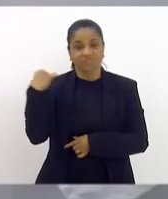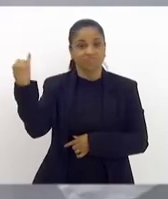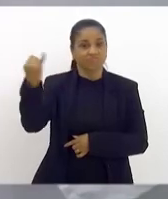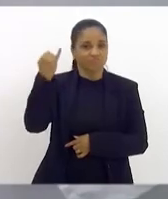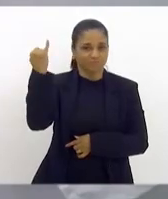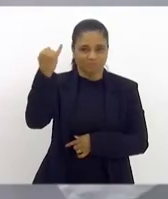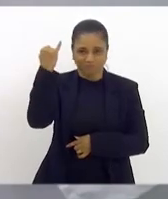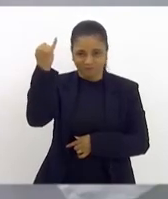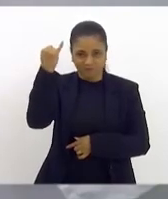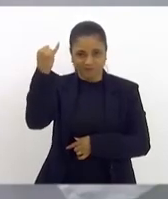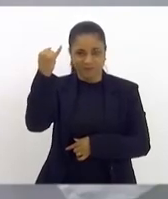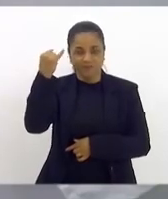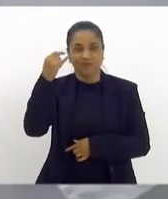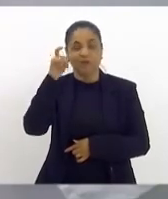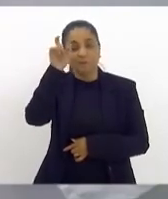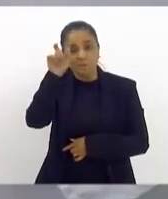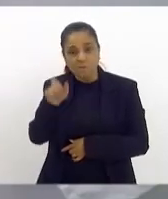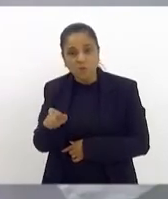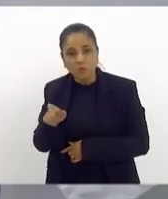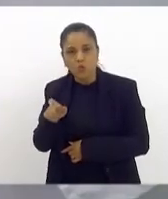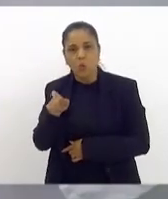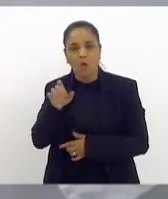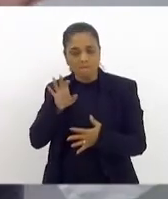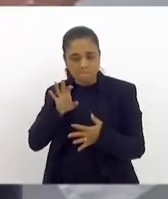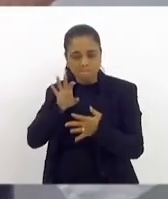enganjar nessa causa.